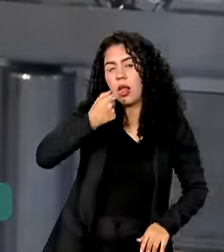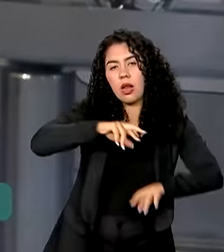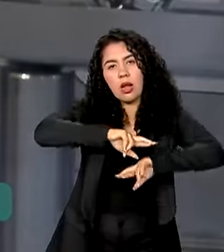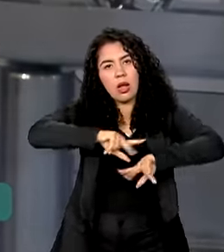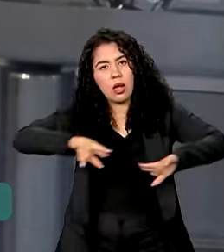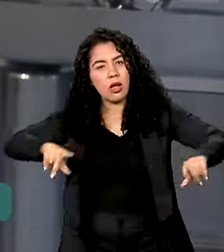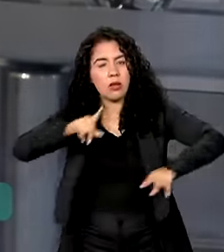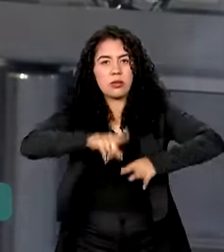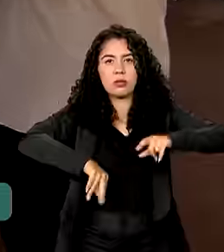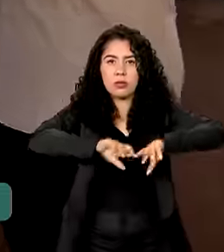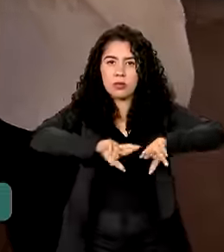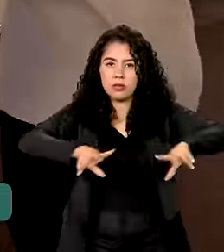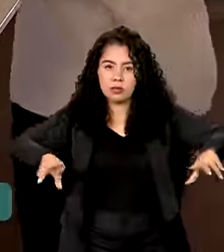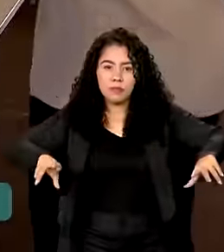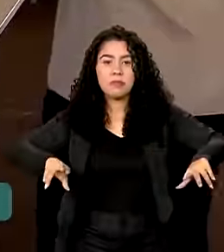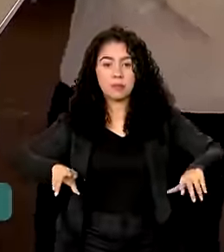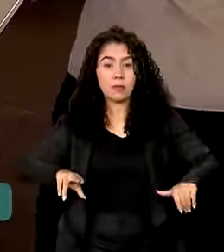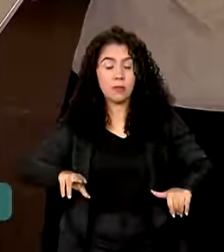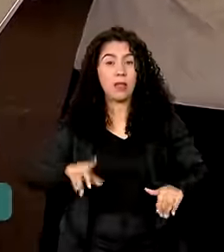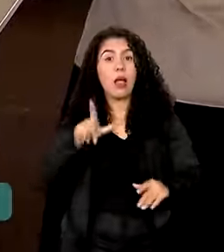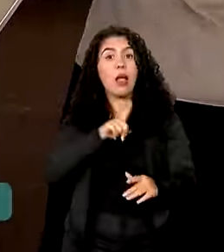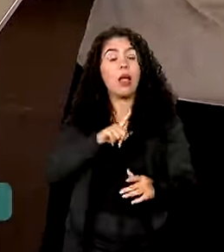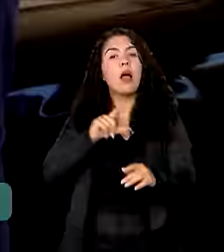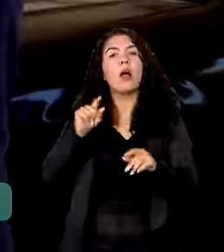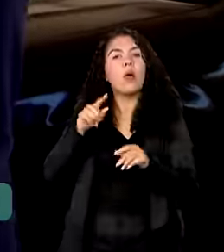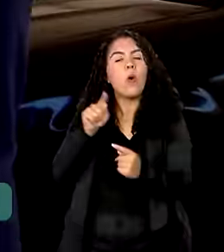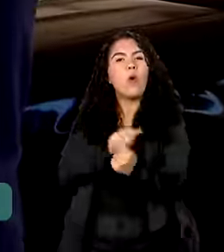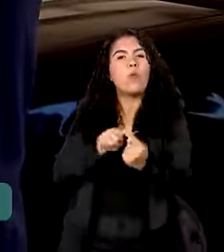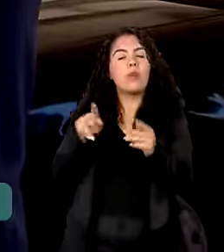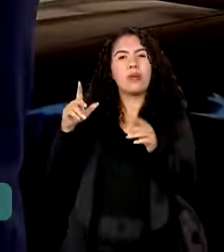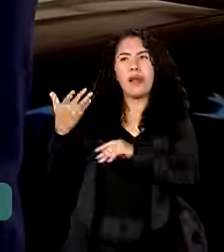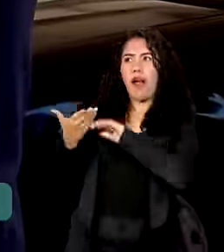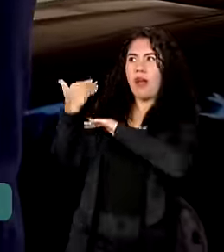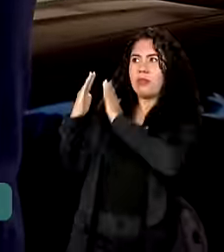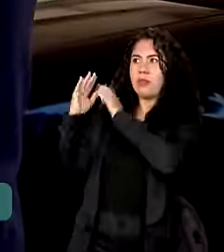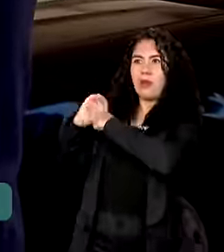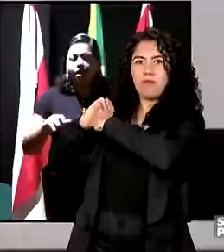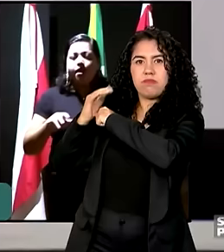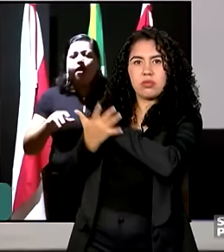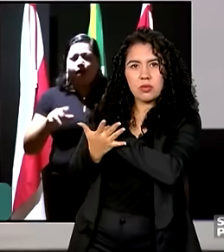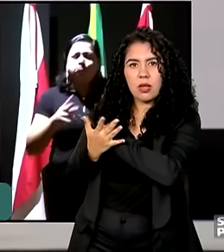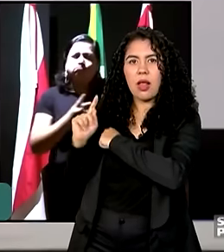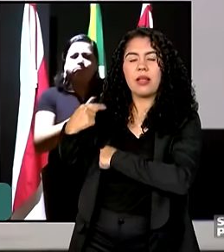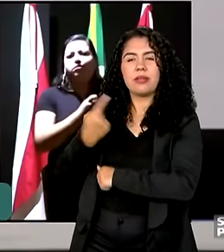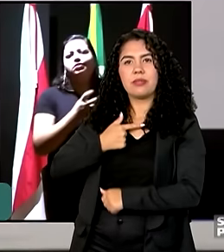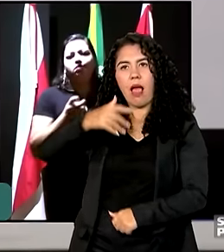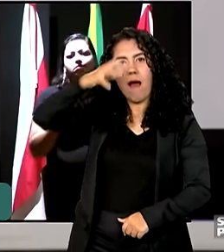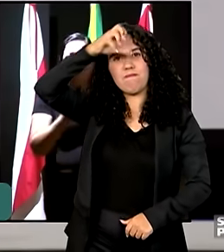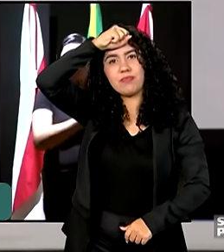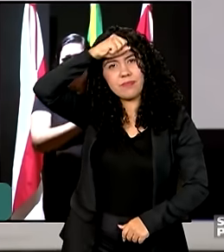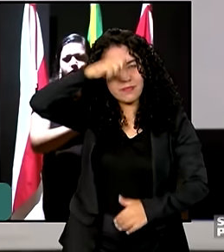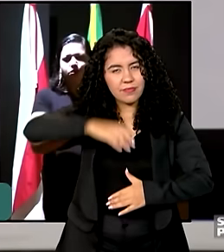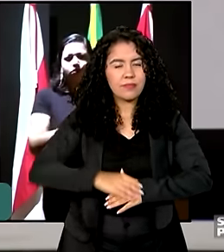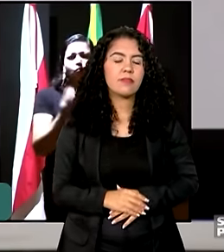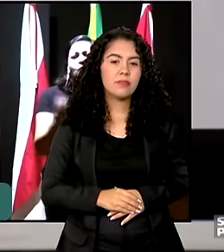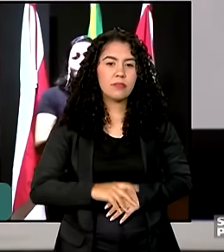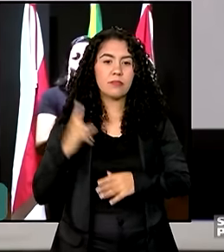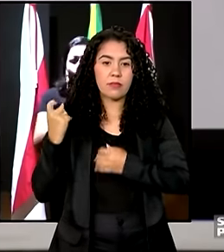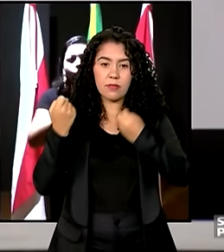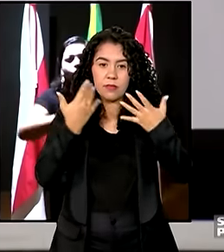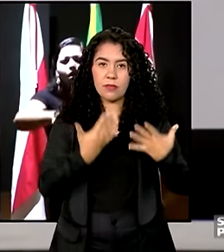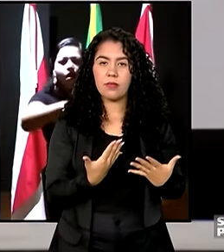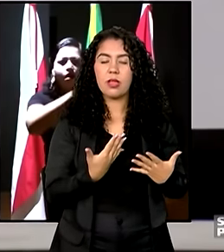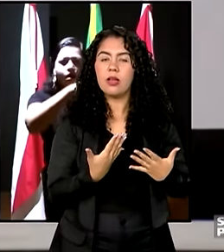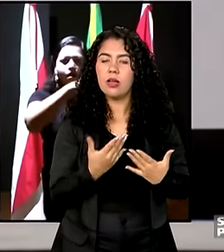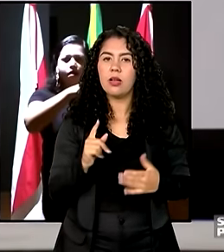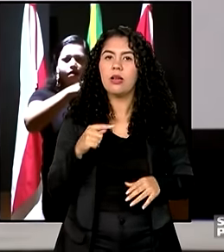equipamentos e insumos. Lição que a pandemia da Covid-19 nos deixou. Como essa dependência